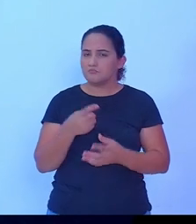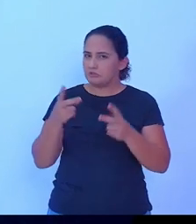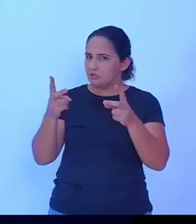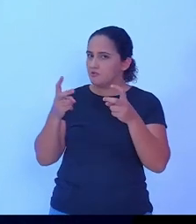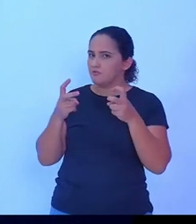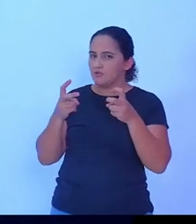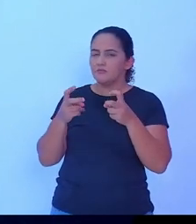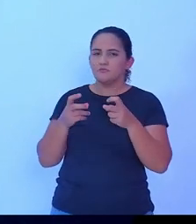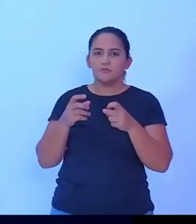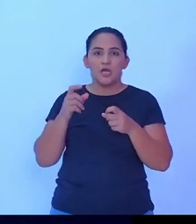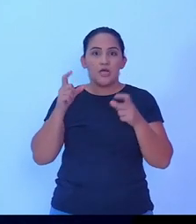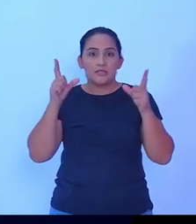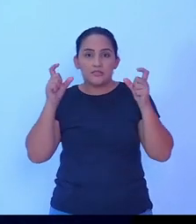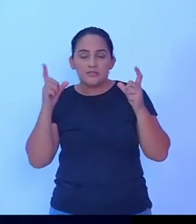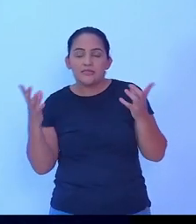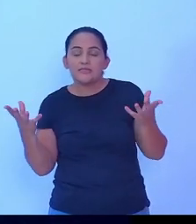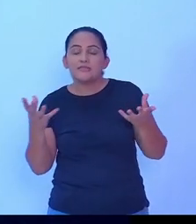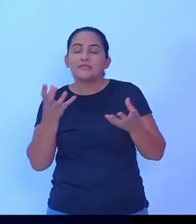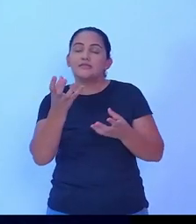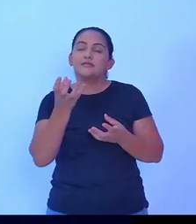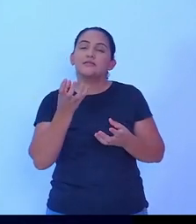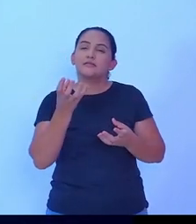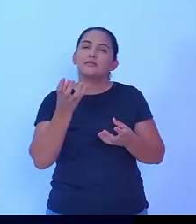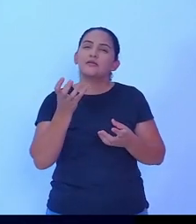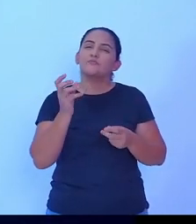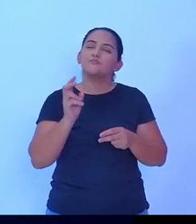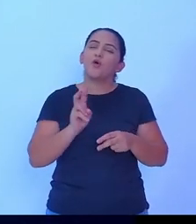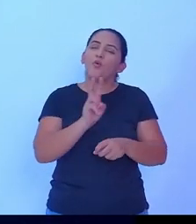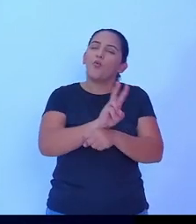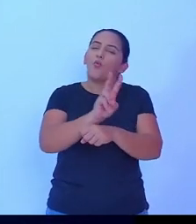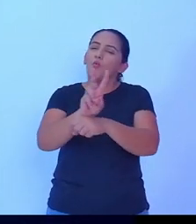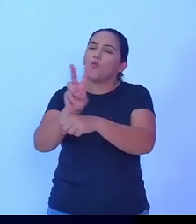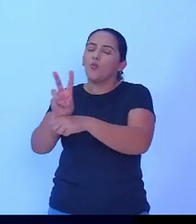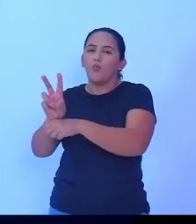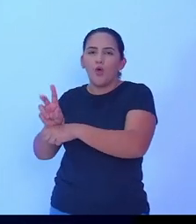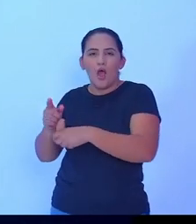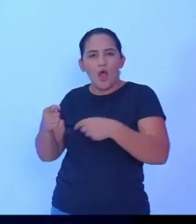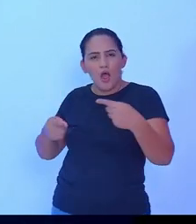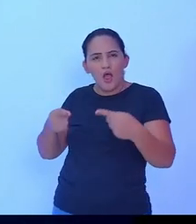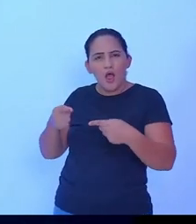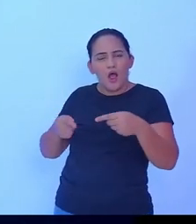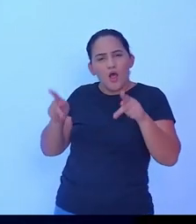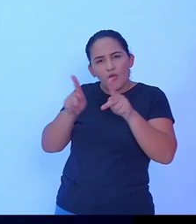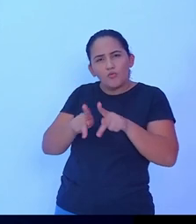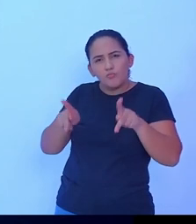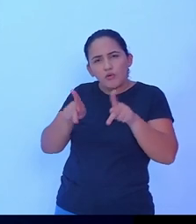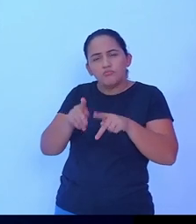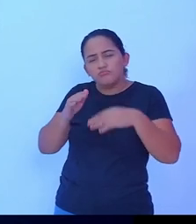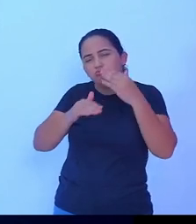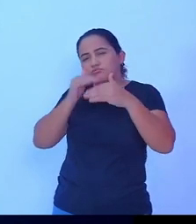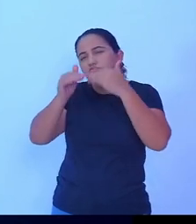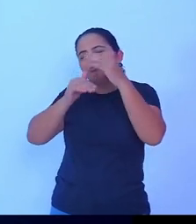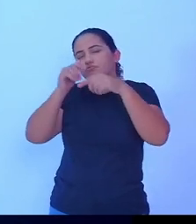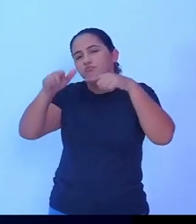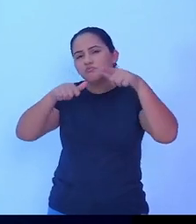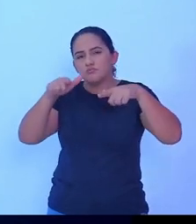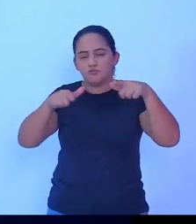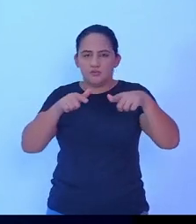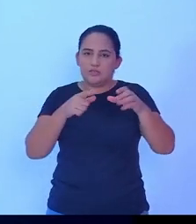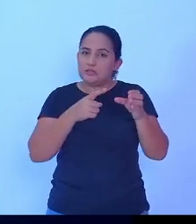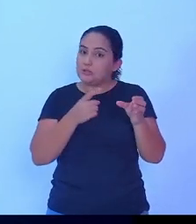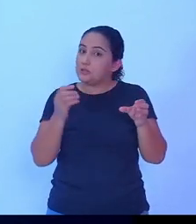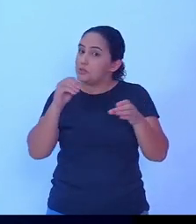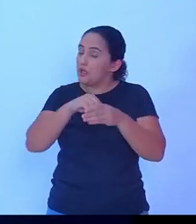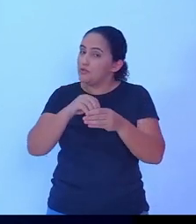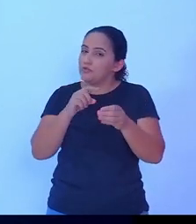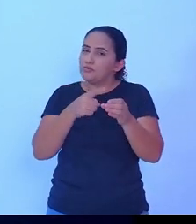a gente como gestor público, para desenvolver esse trabalho para o nosso município